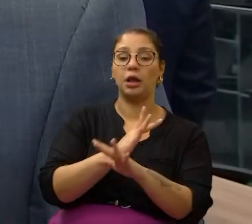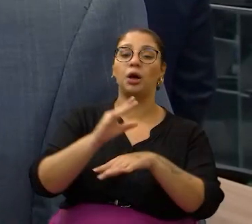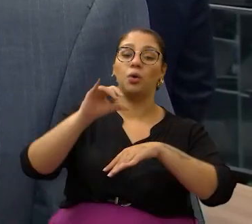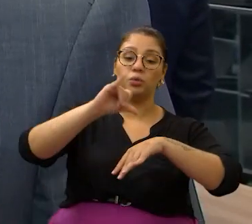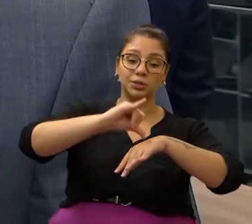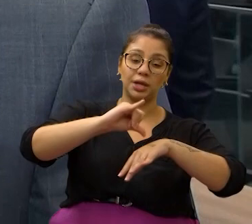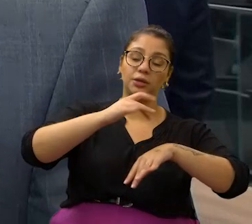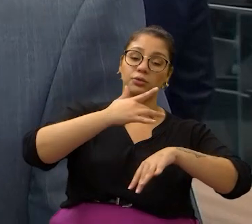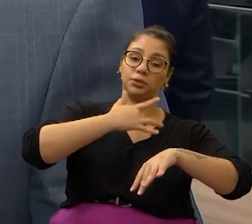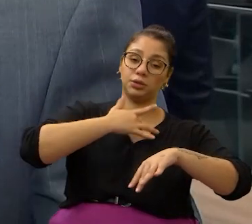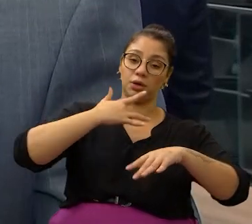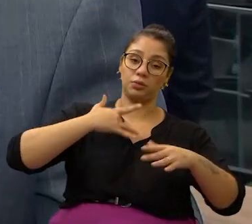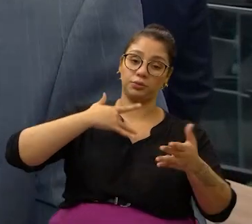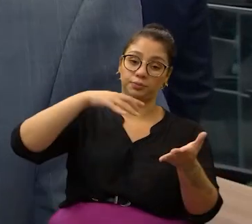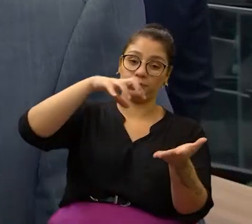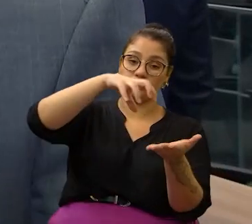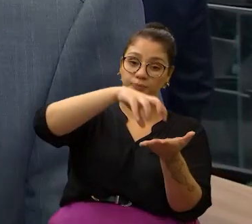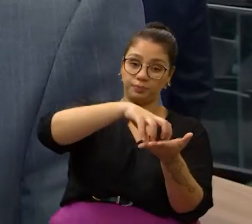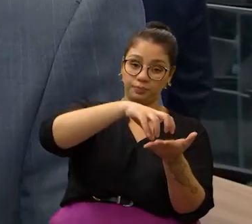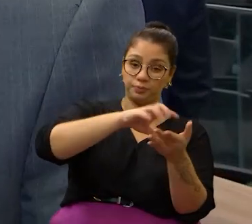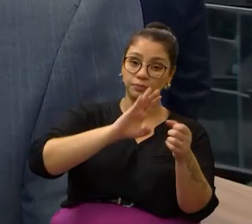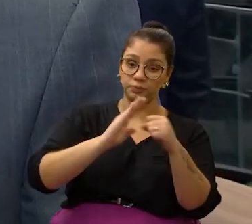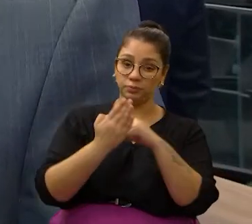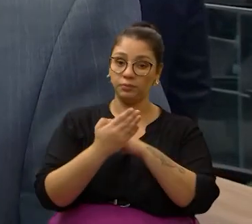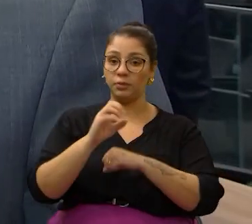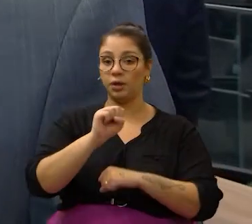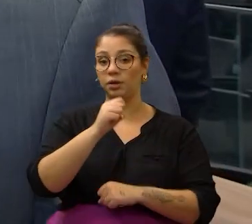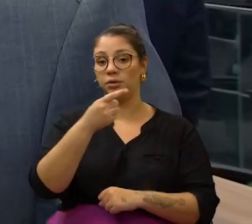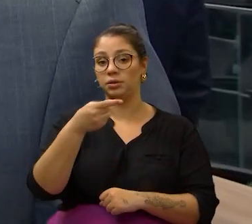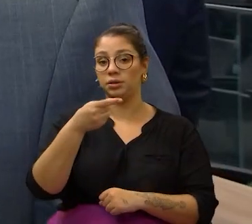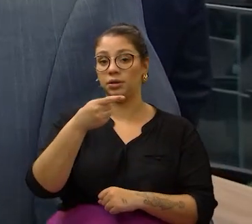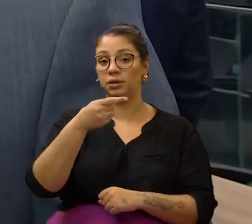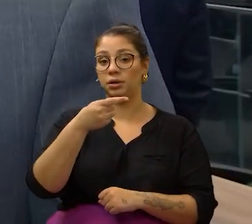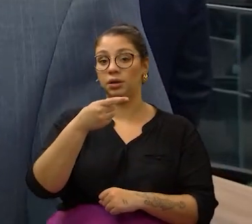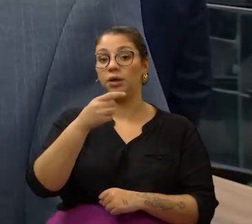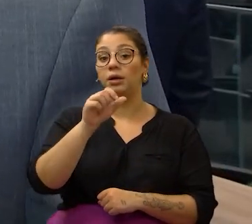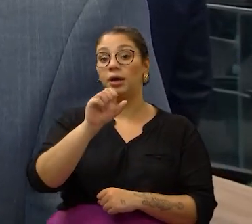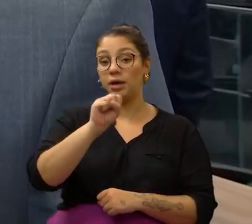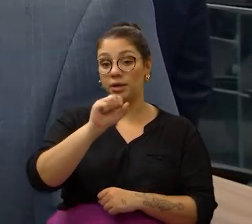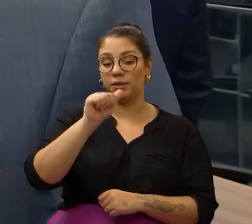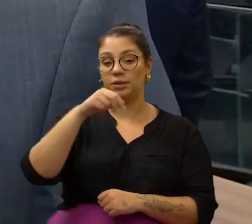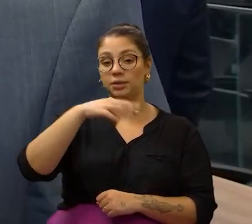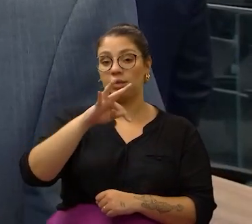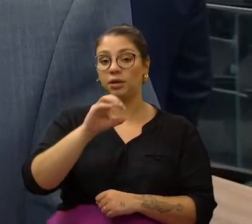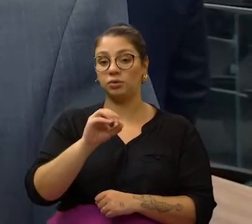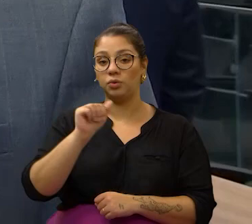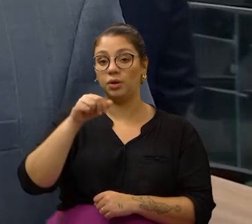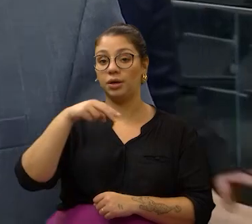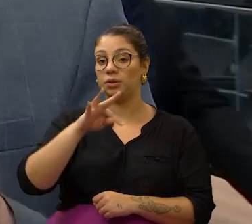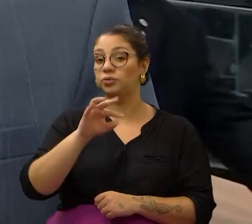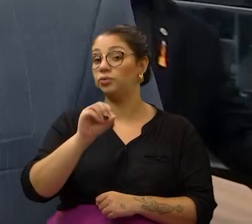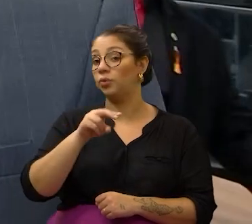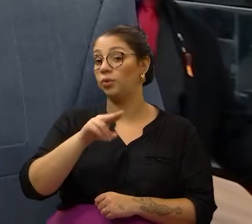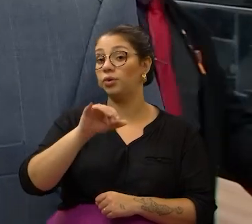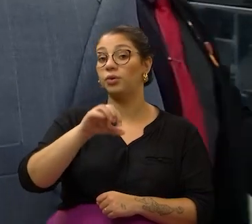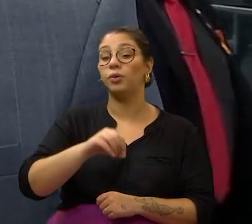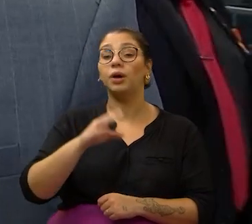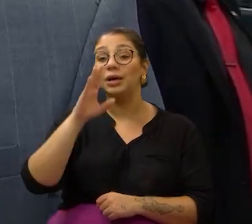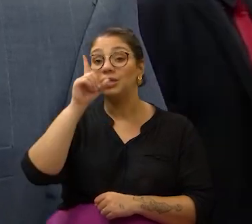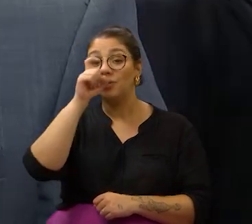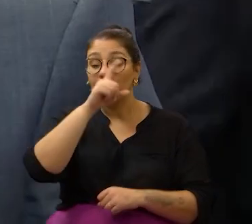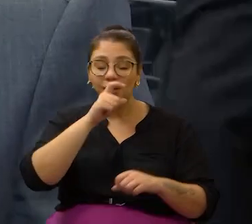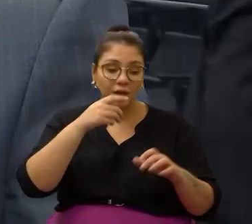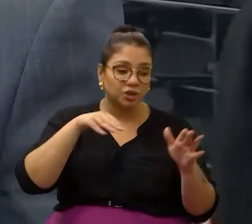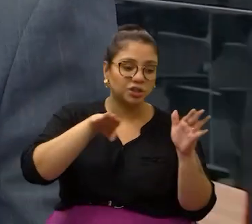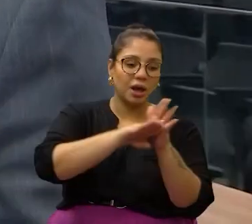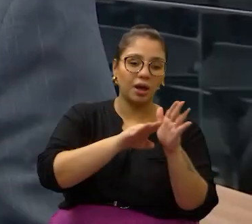Centro de Saúde do Jardim Santo Antônio, no Distrito do Ouro Verde. As pessoas têm muita dificuldade para poder chegar até o Centro